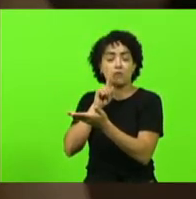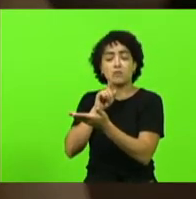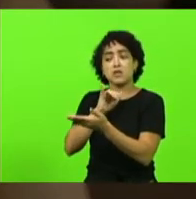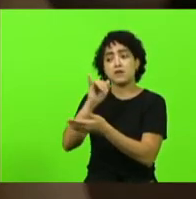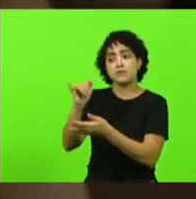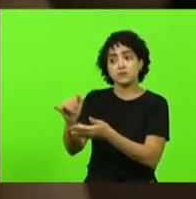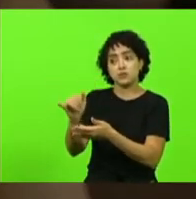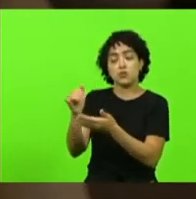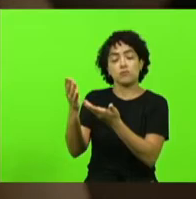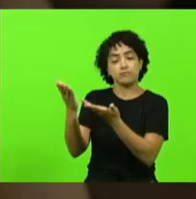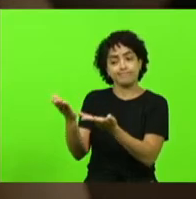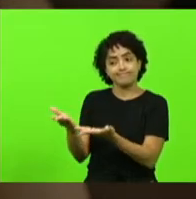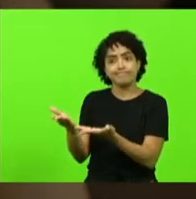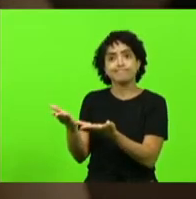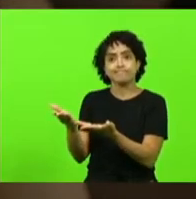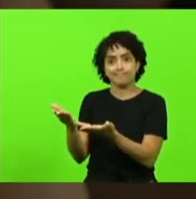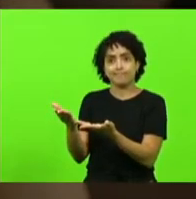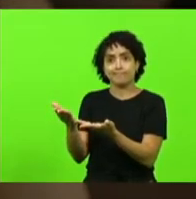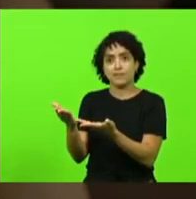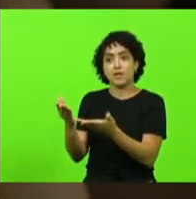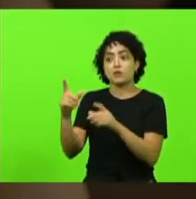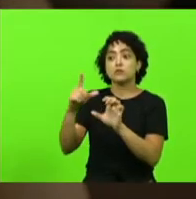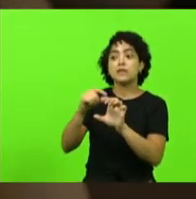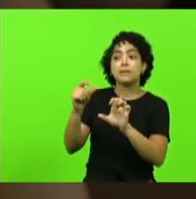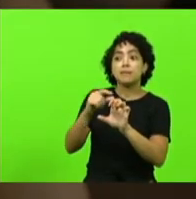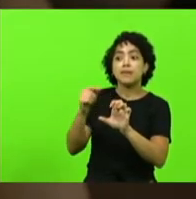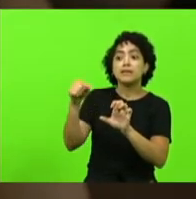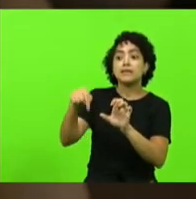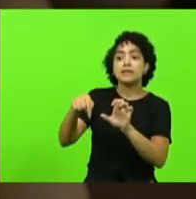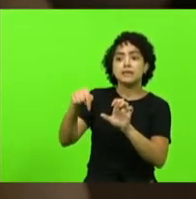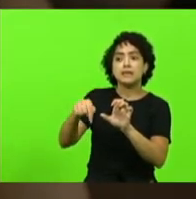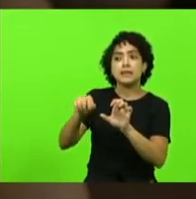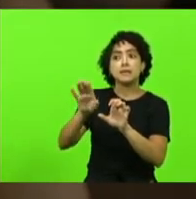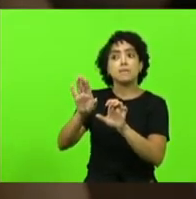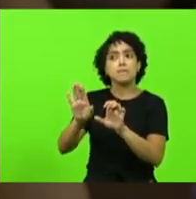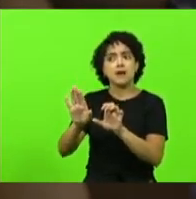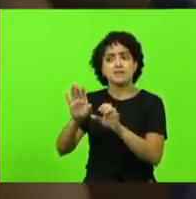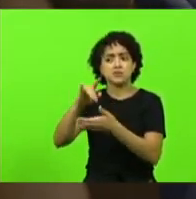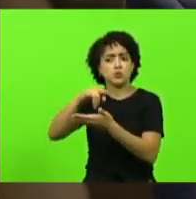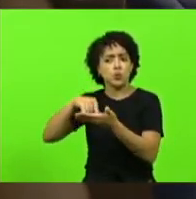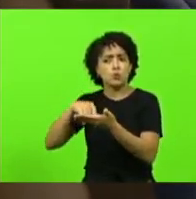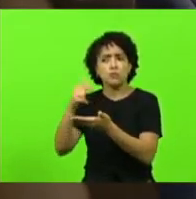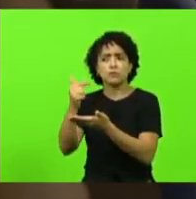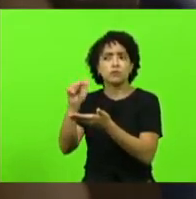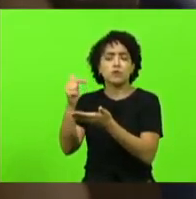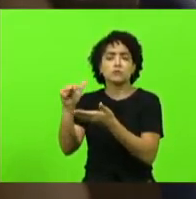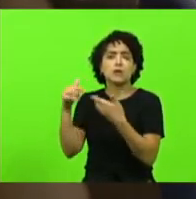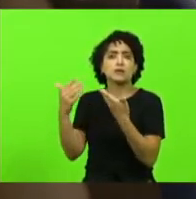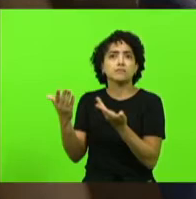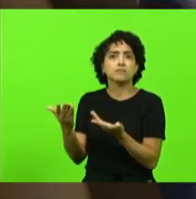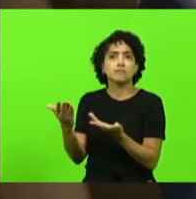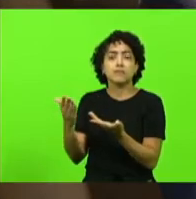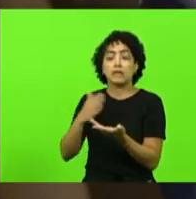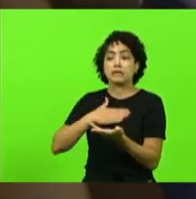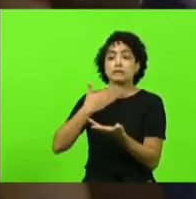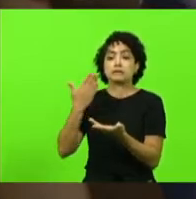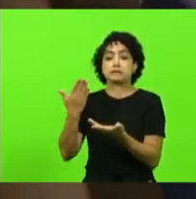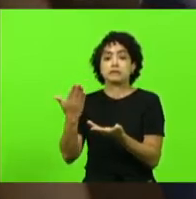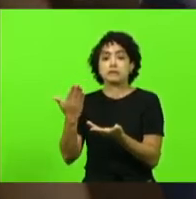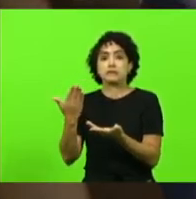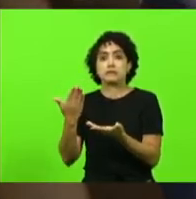senhor senhor está empreendendo aqui mas o senhor não tem documentos e ele assustado fala